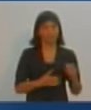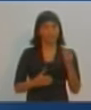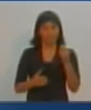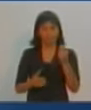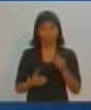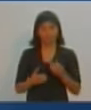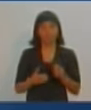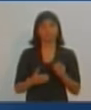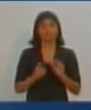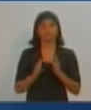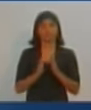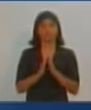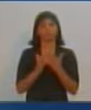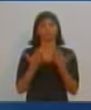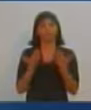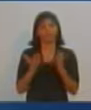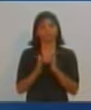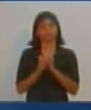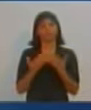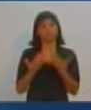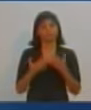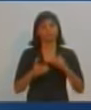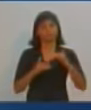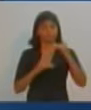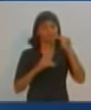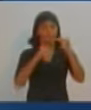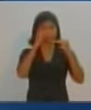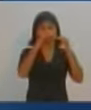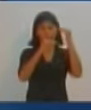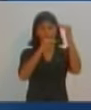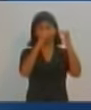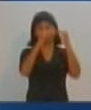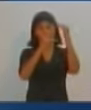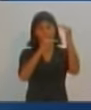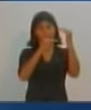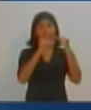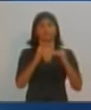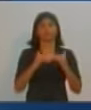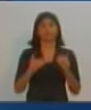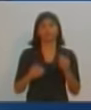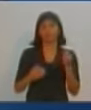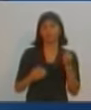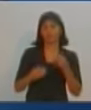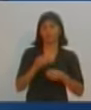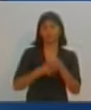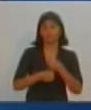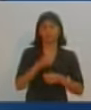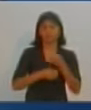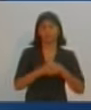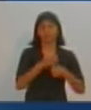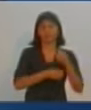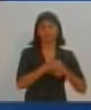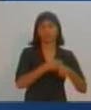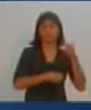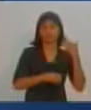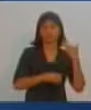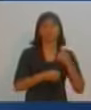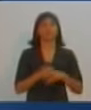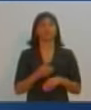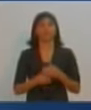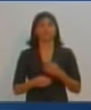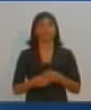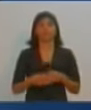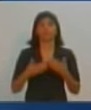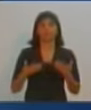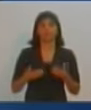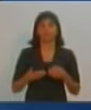Marcondes, onde nós temos inúmeros prédios, galpões desocupados há muitos anos. Na verdade, nós queremos ainda mais fomentar o